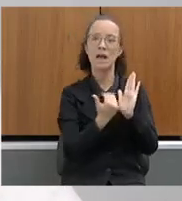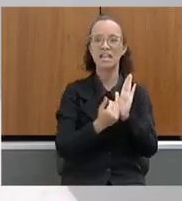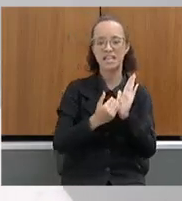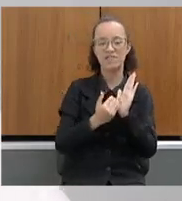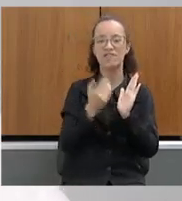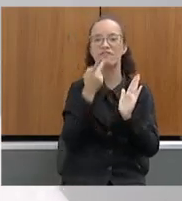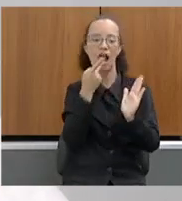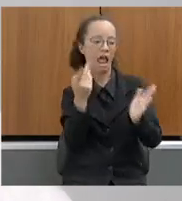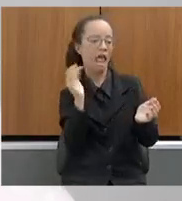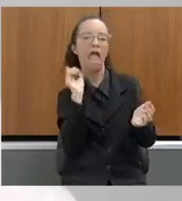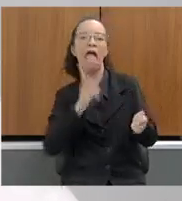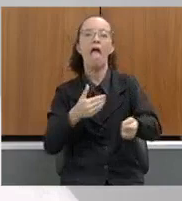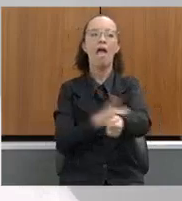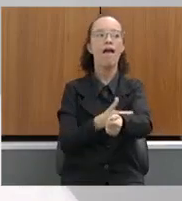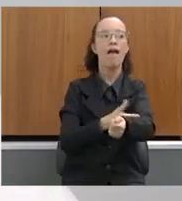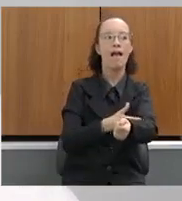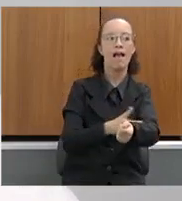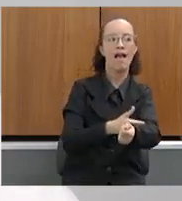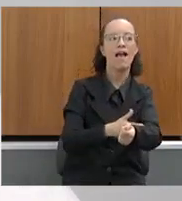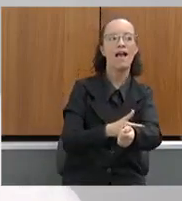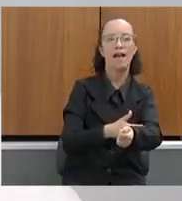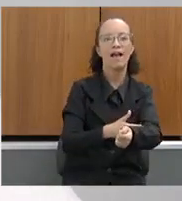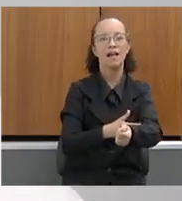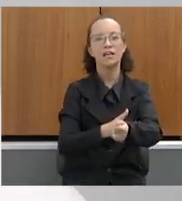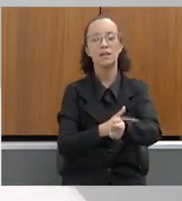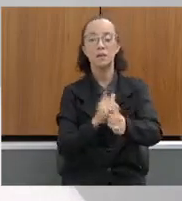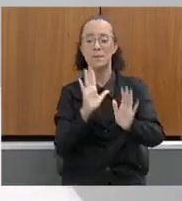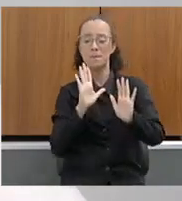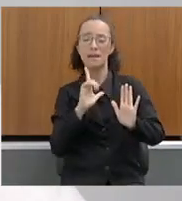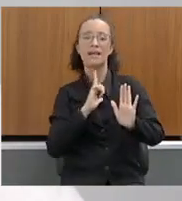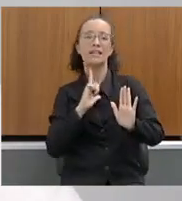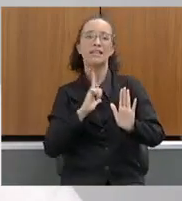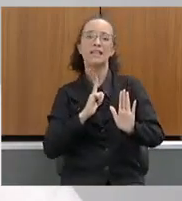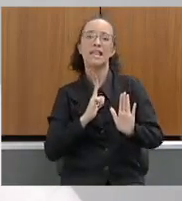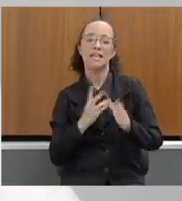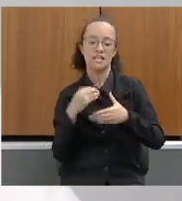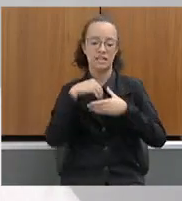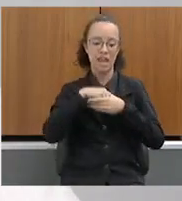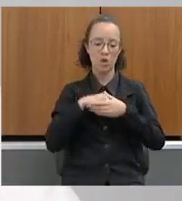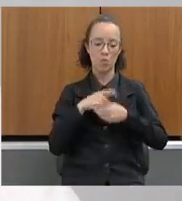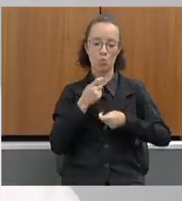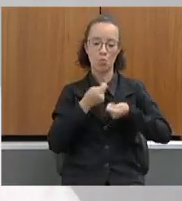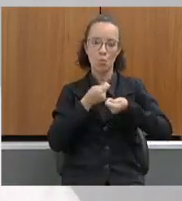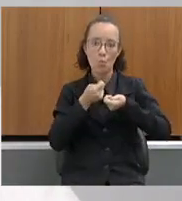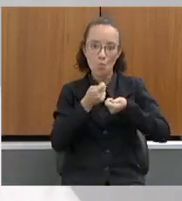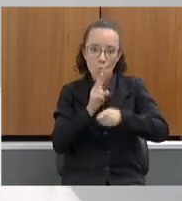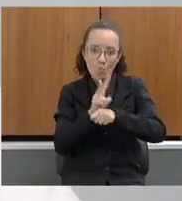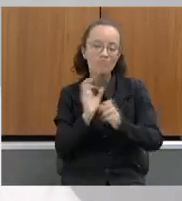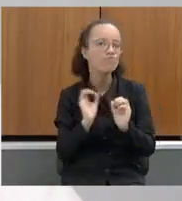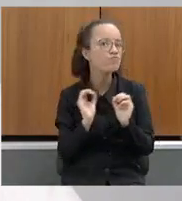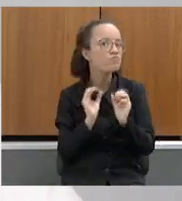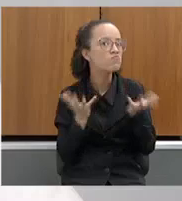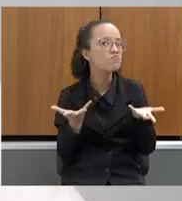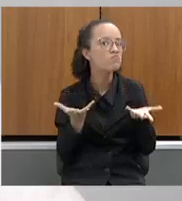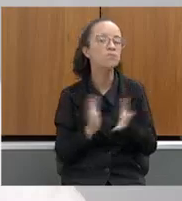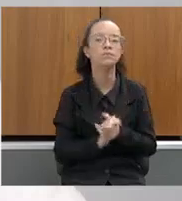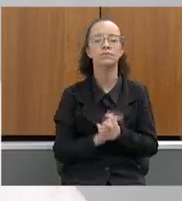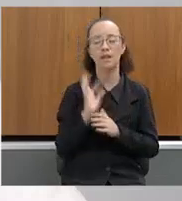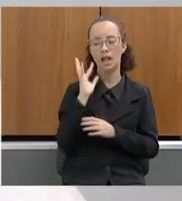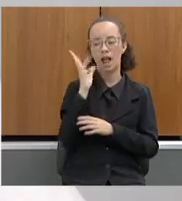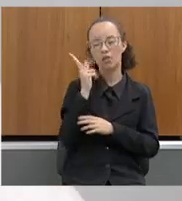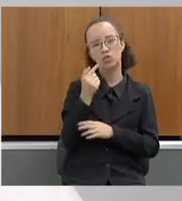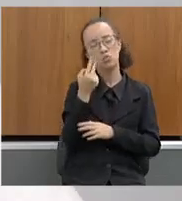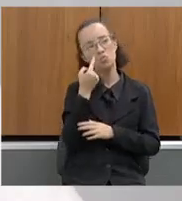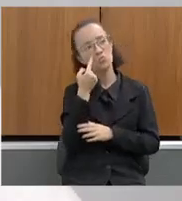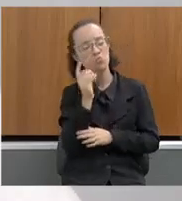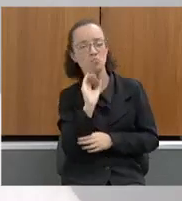sigiloso, o que não é sigiloso, sem que você tenha um órgão interno que possa fazer o controle. Acho que não vi